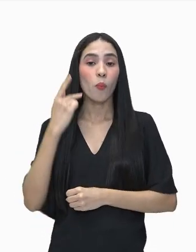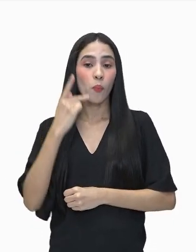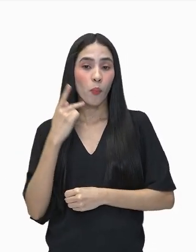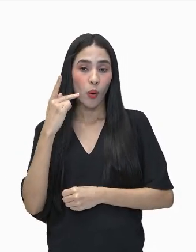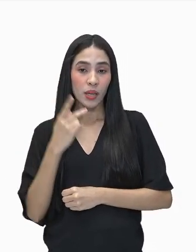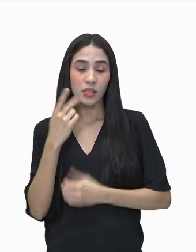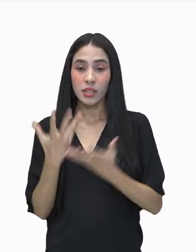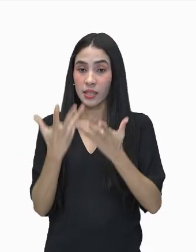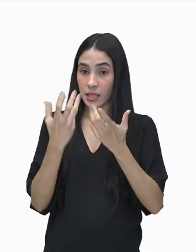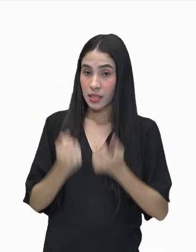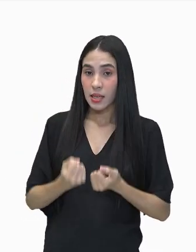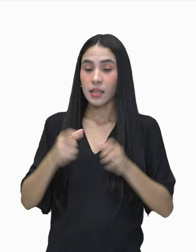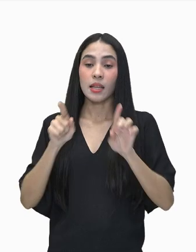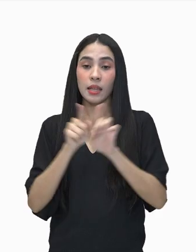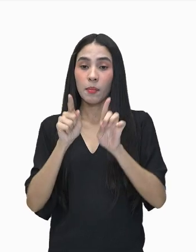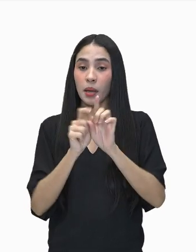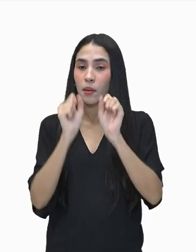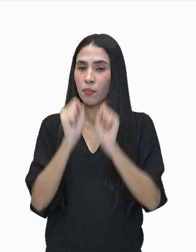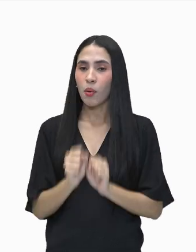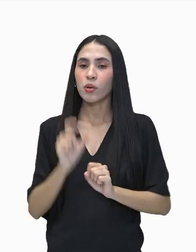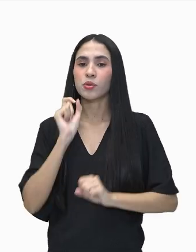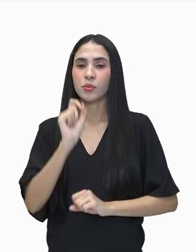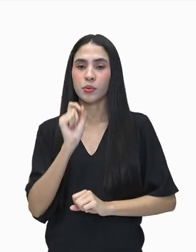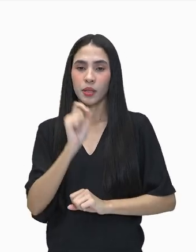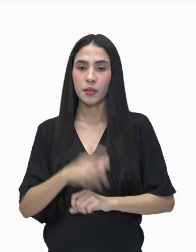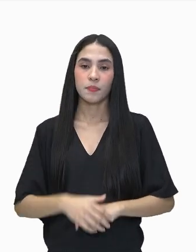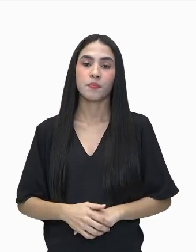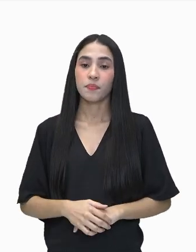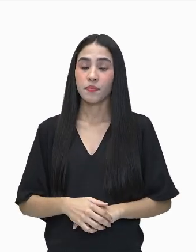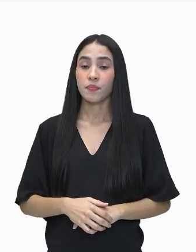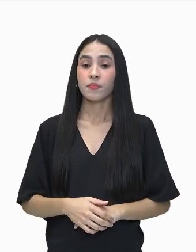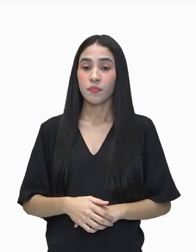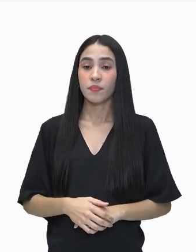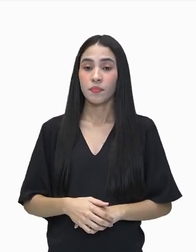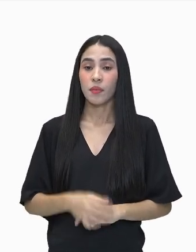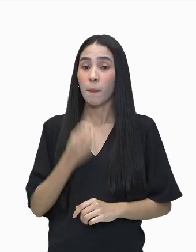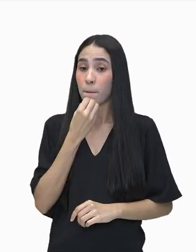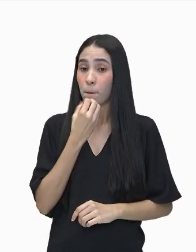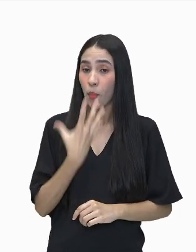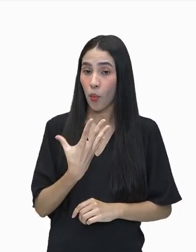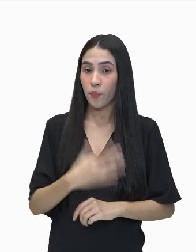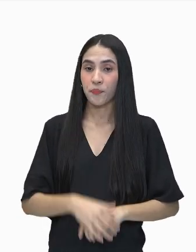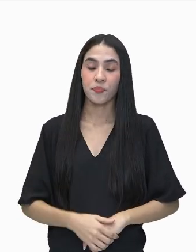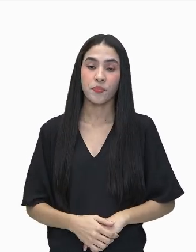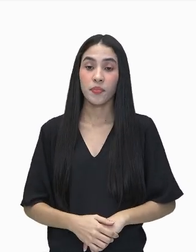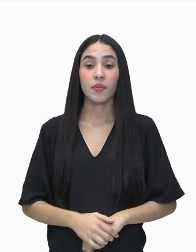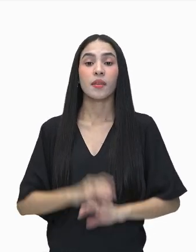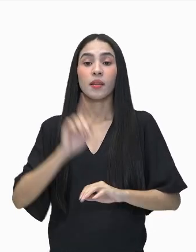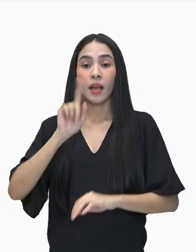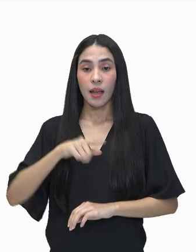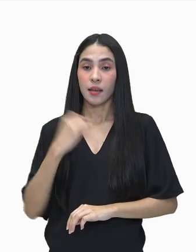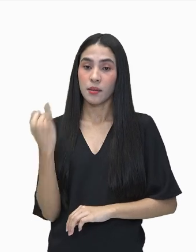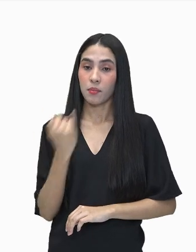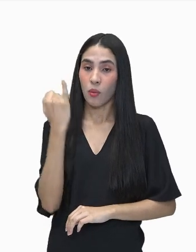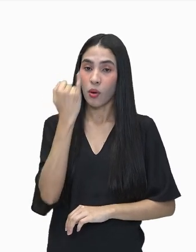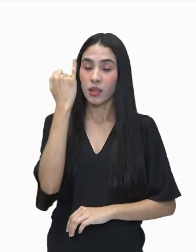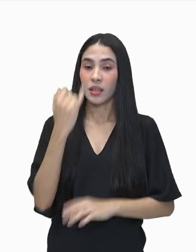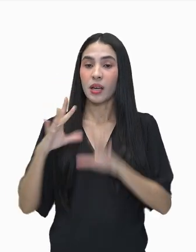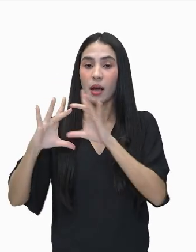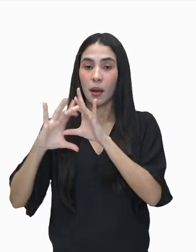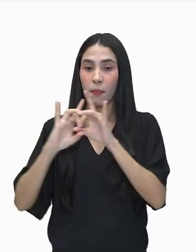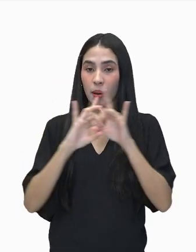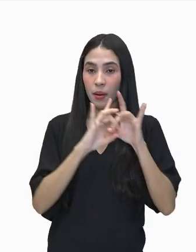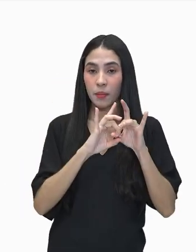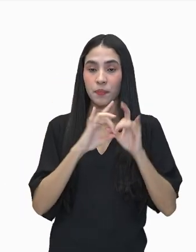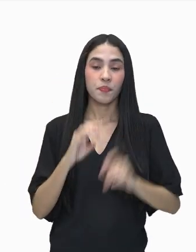podem ser bastante atrativas. E aí, gente, é importante a gente contextualizar